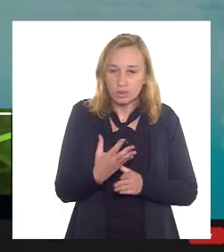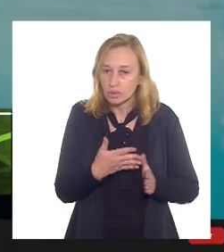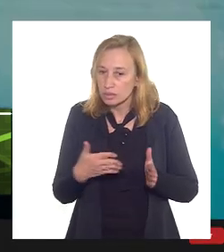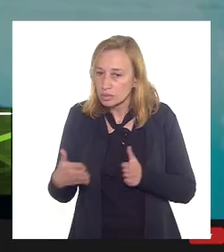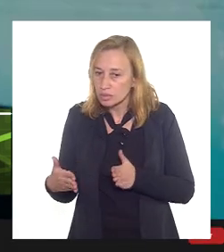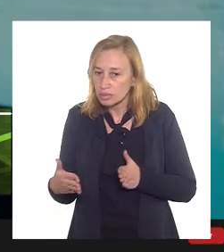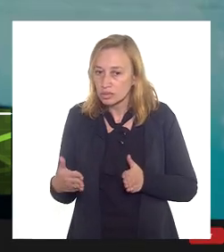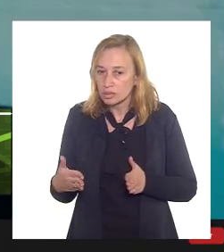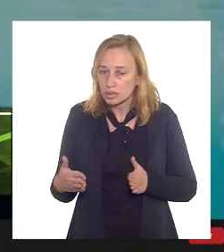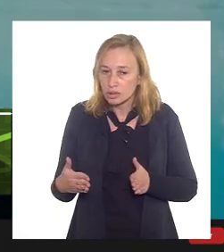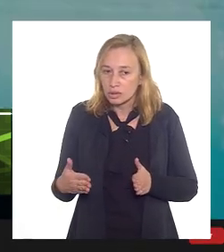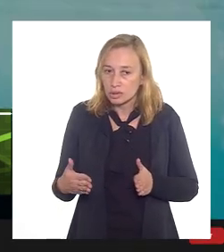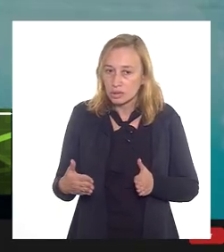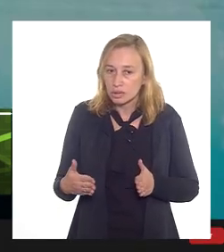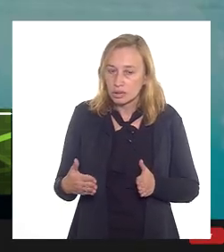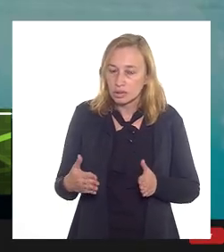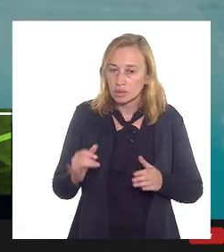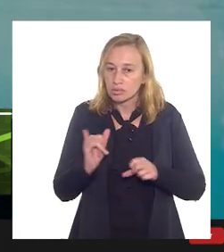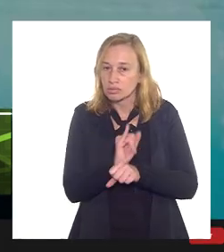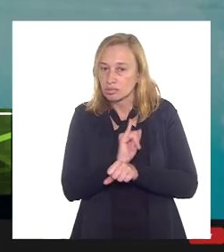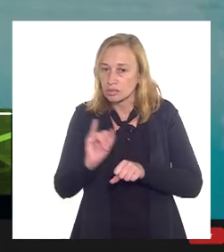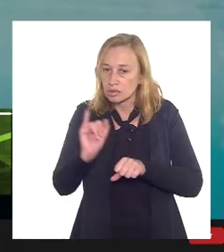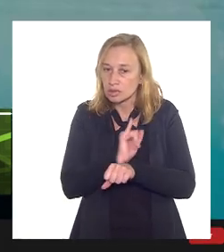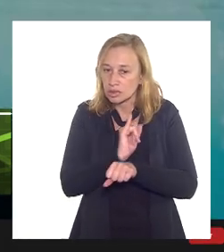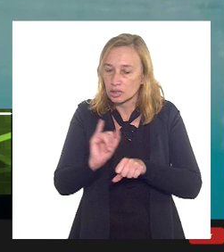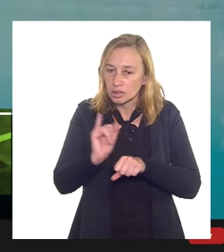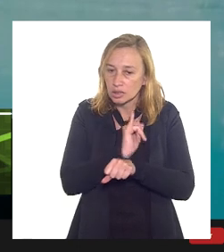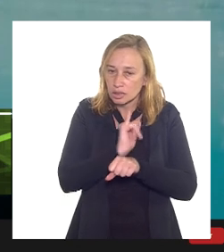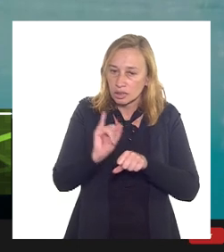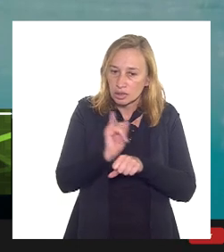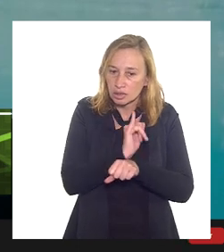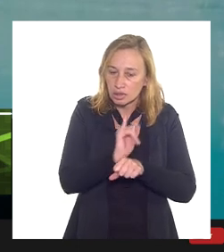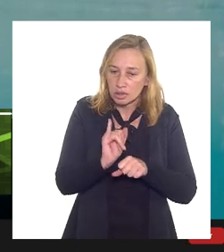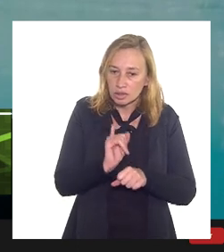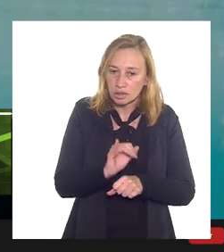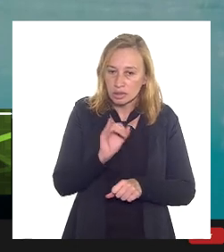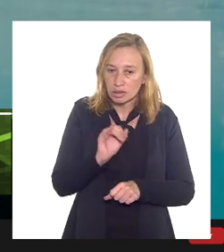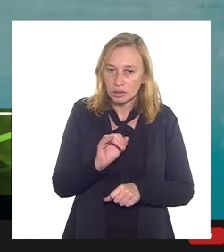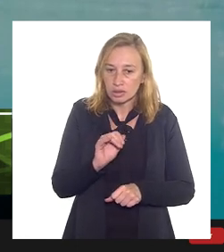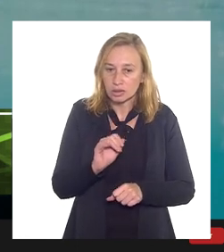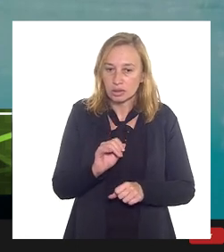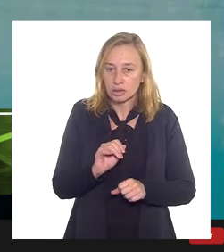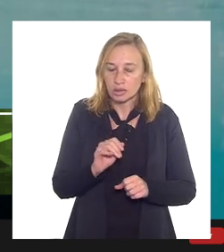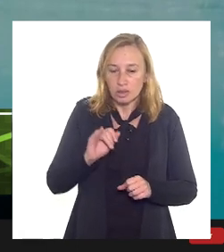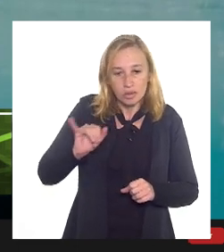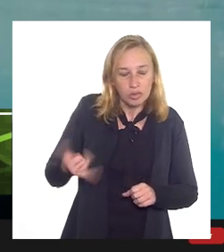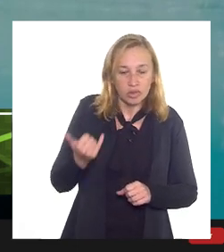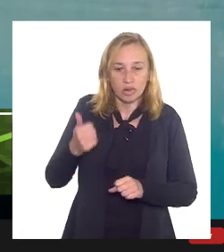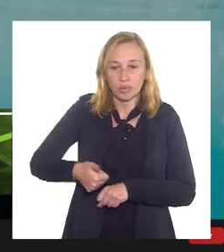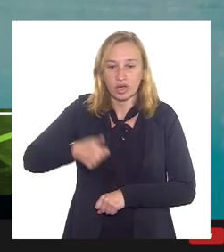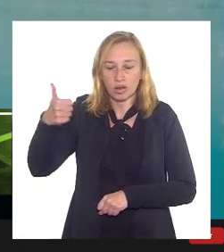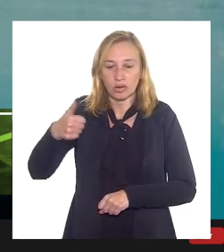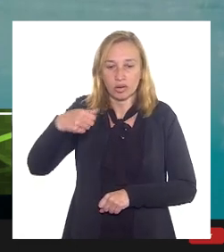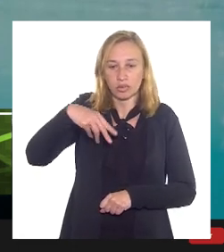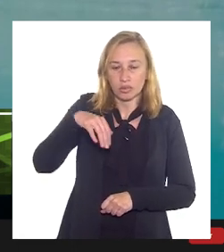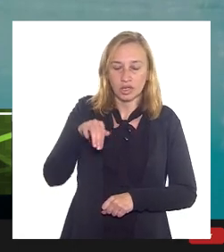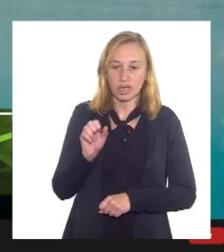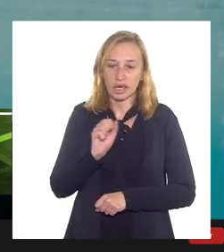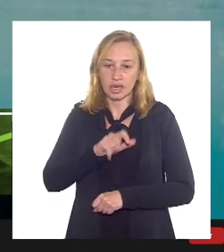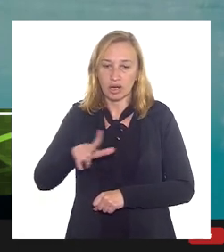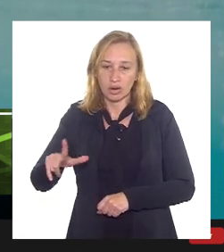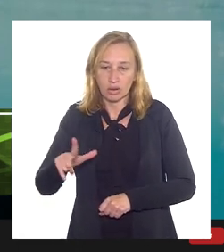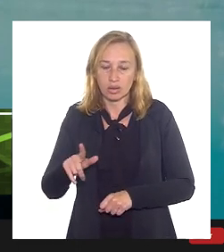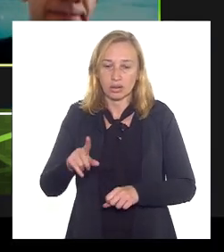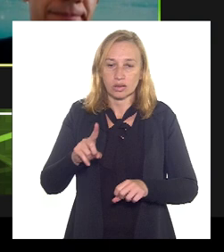comentei a estratégia de reinjeção de gases justamente aproveitar o máximo do recurso mineral lá no caso do petróleo